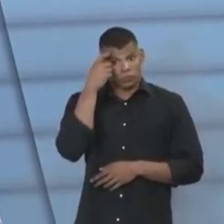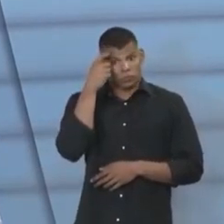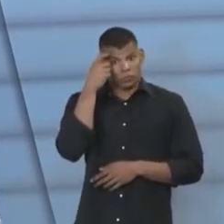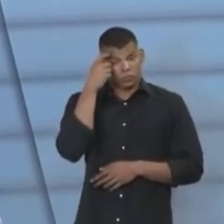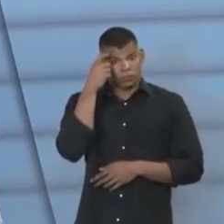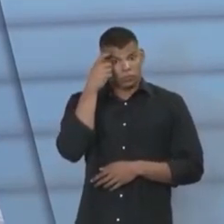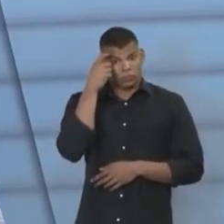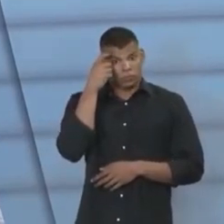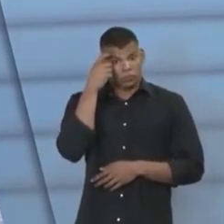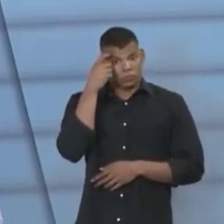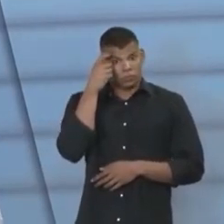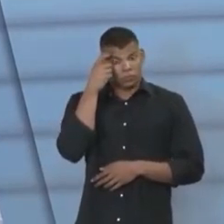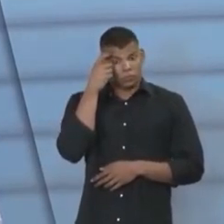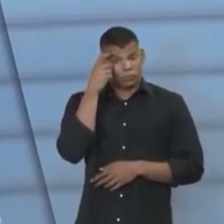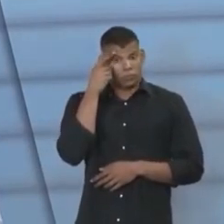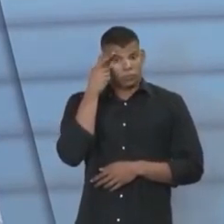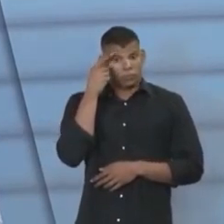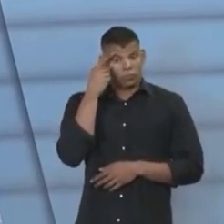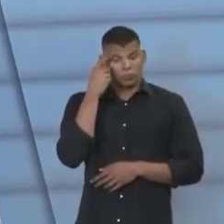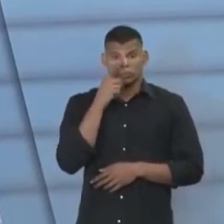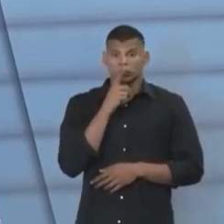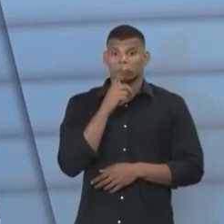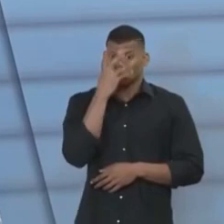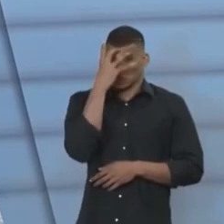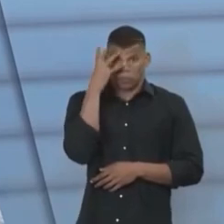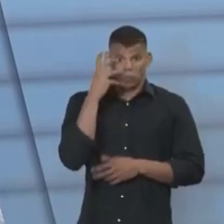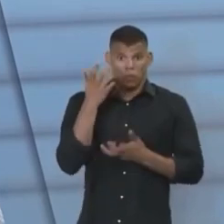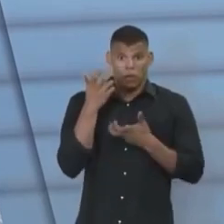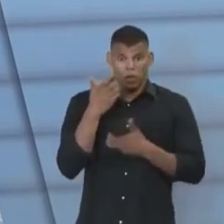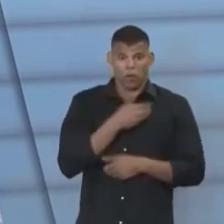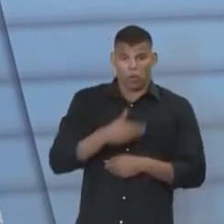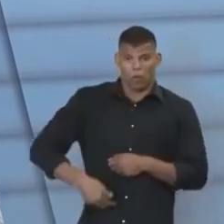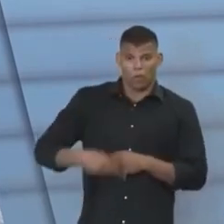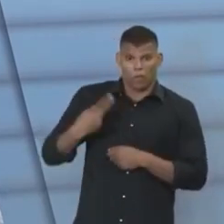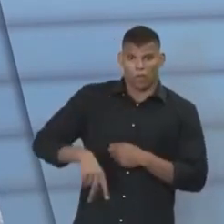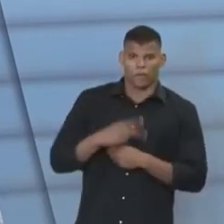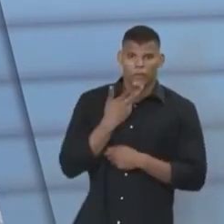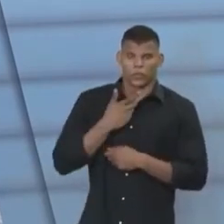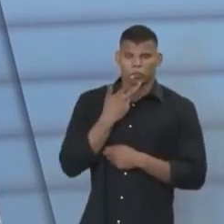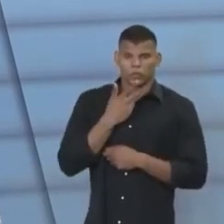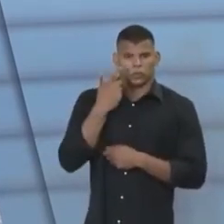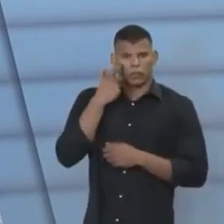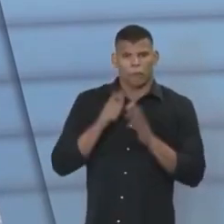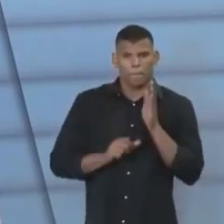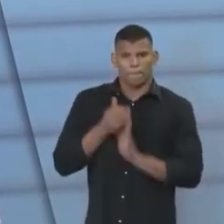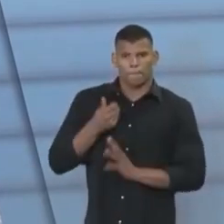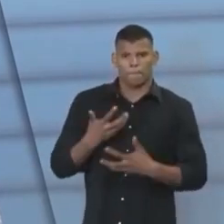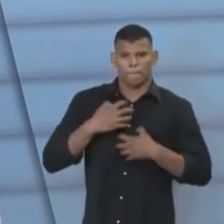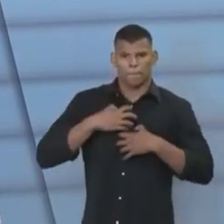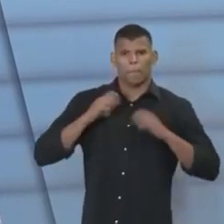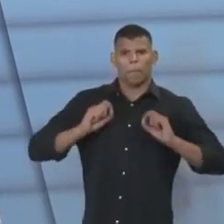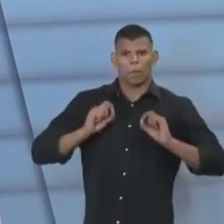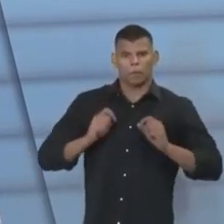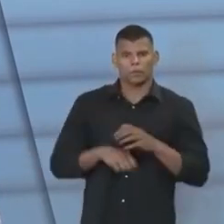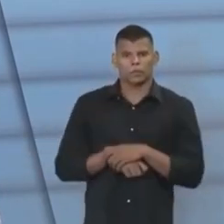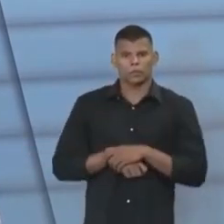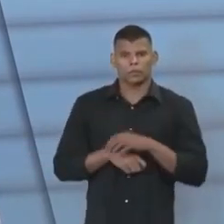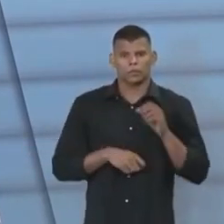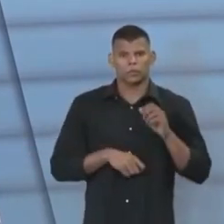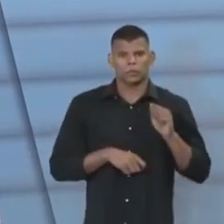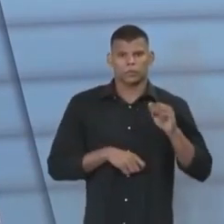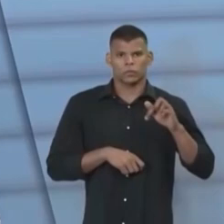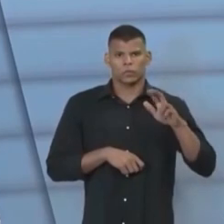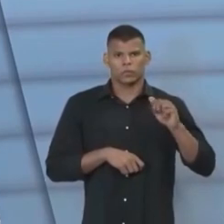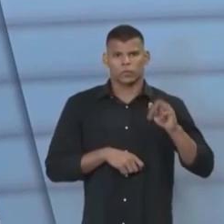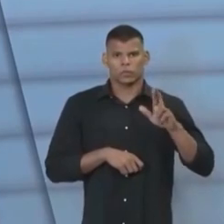Então, quem quer governar o Ceará, eu acho que a primeira satisfação que precisa dar o cearense é o que